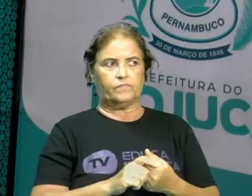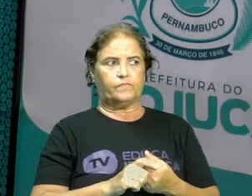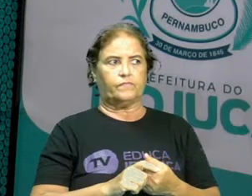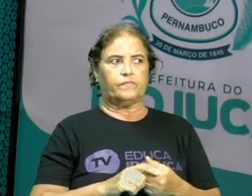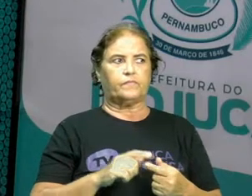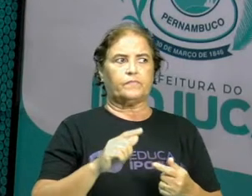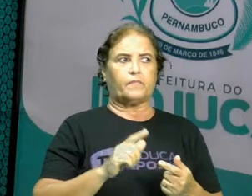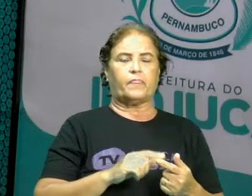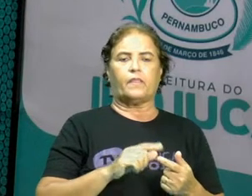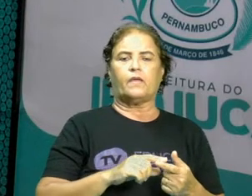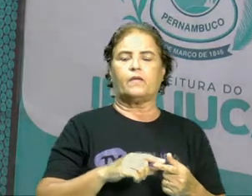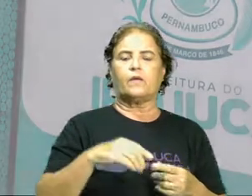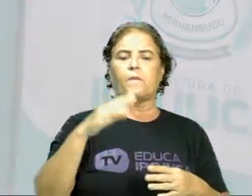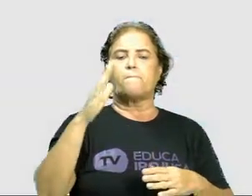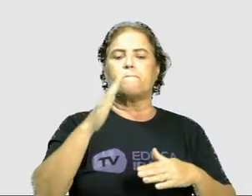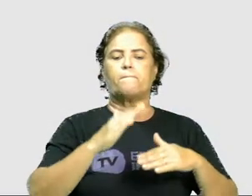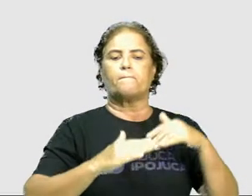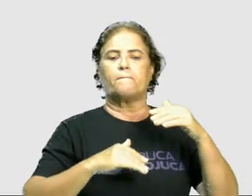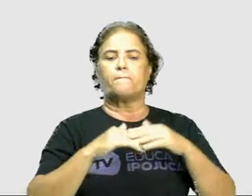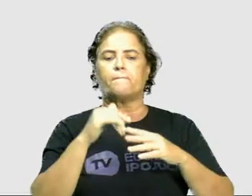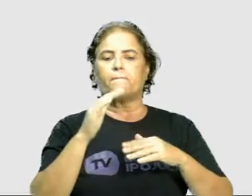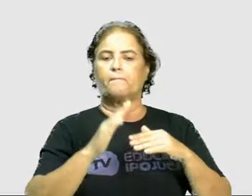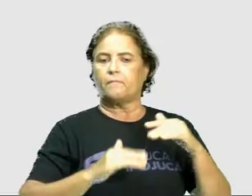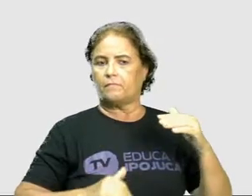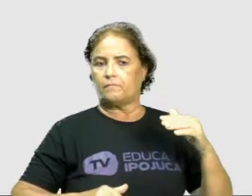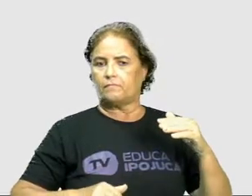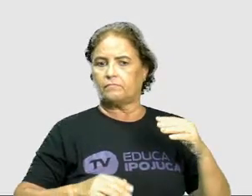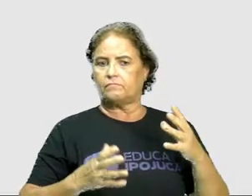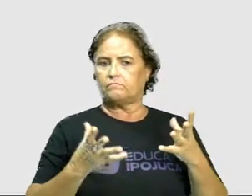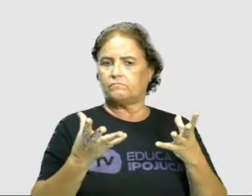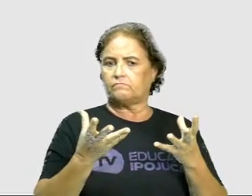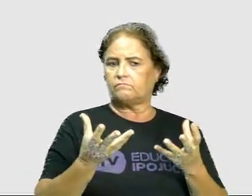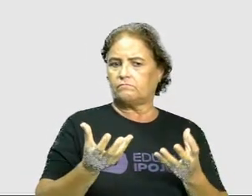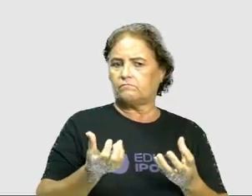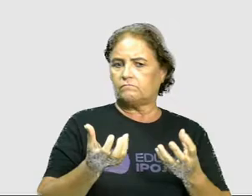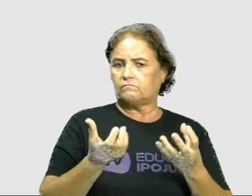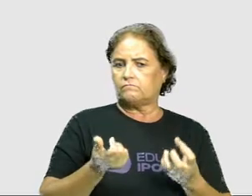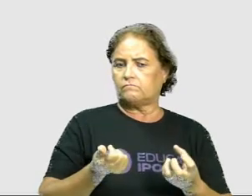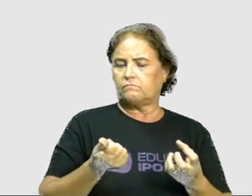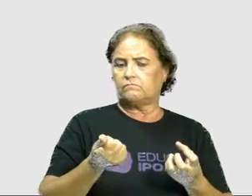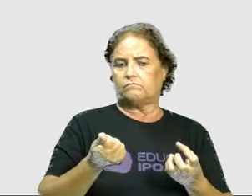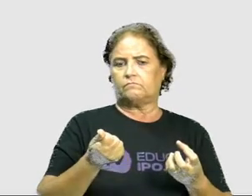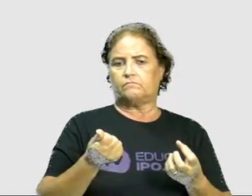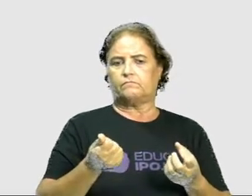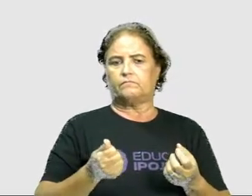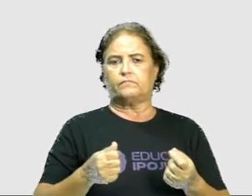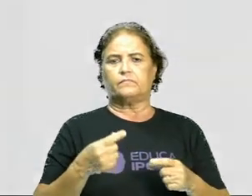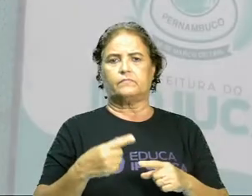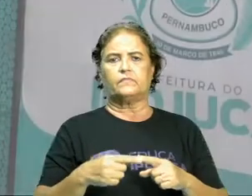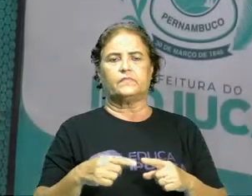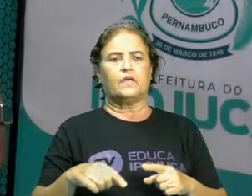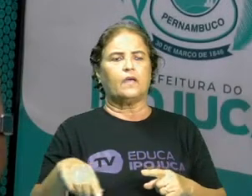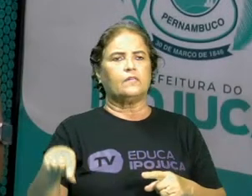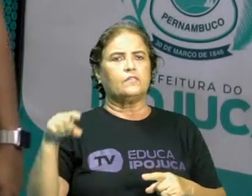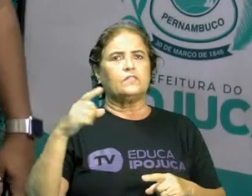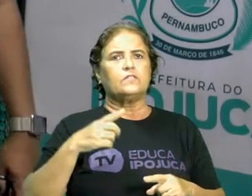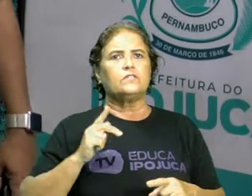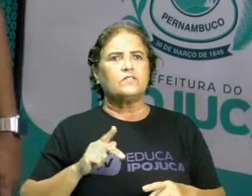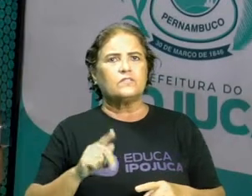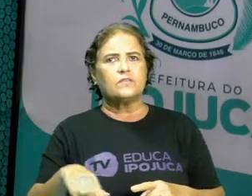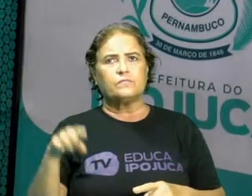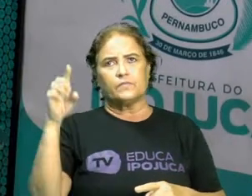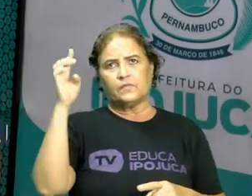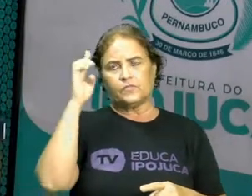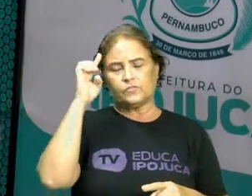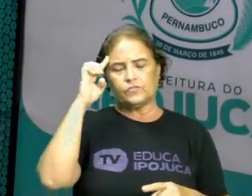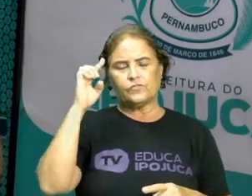massa. Que é aí que a gente foi enganada a vida da gente todinha. Por quê? A gente sempre achou que quando a gente sobe